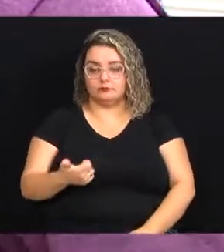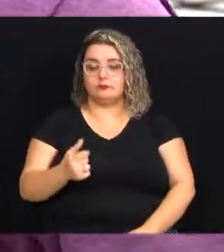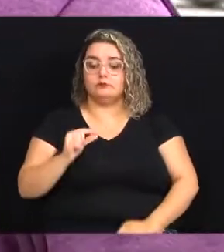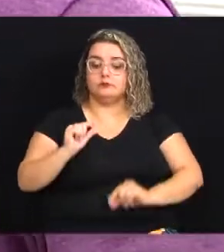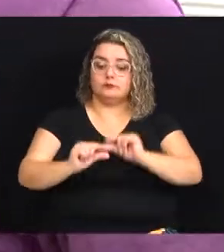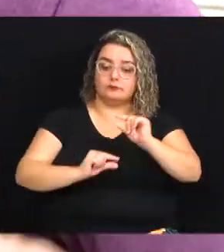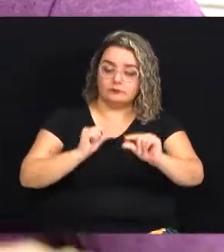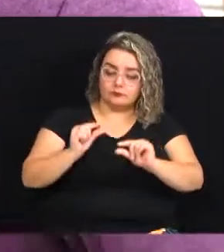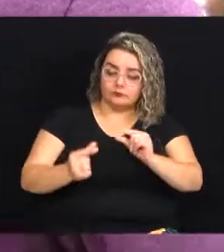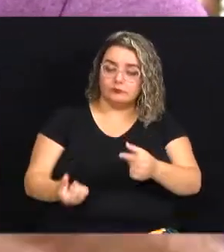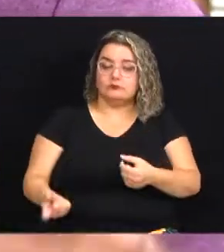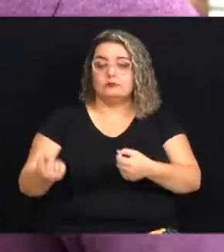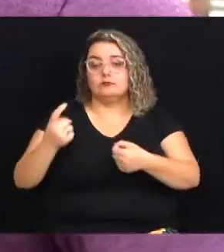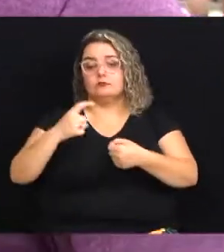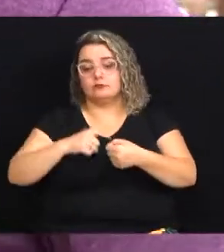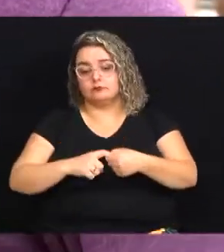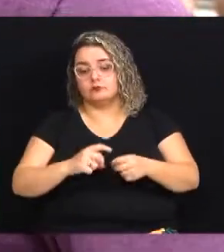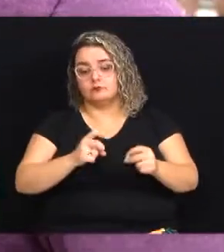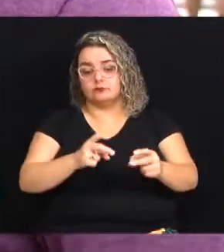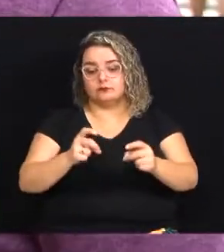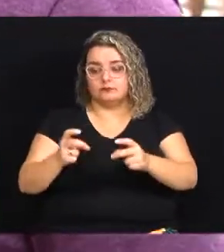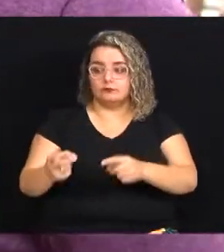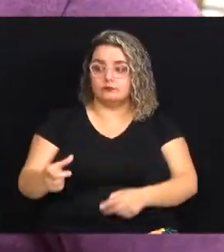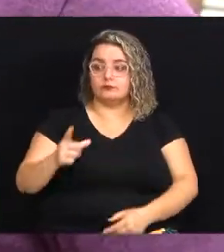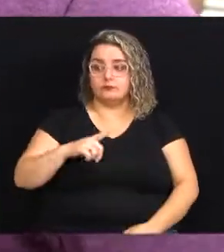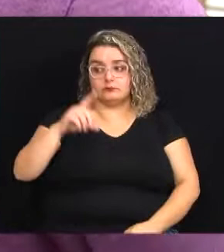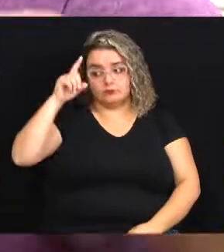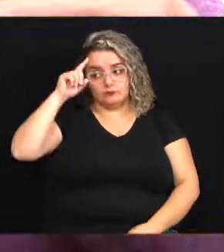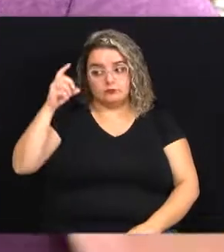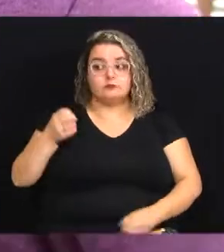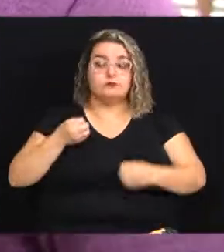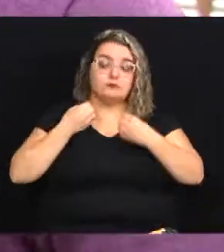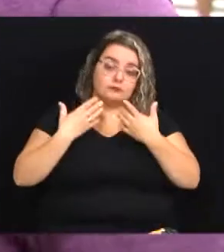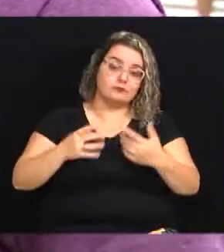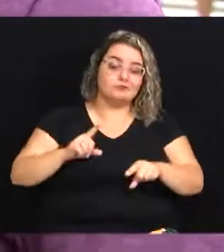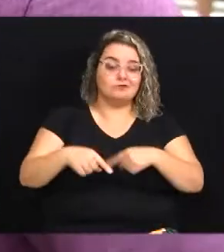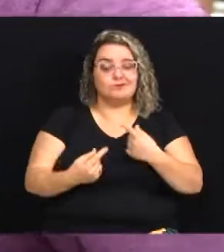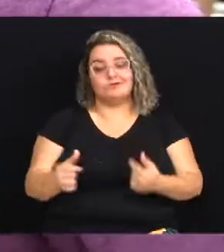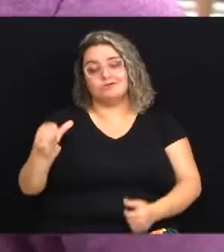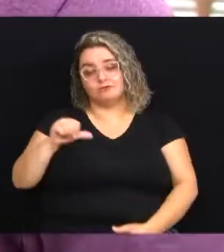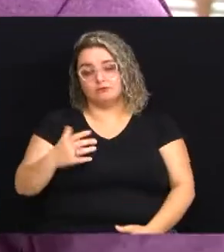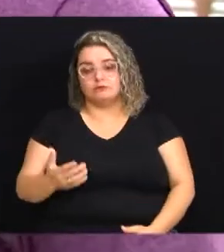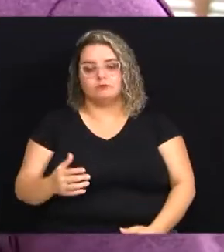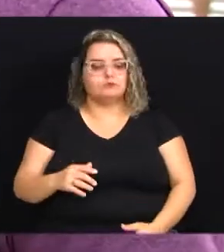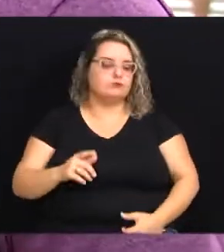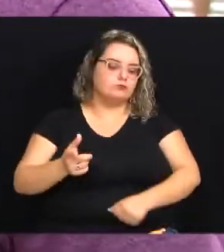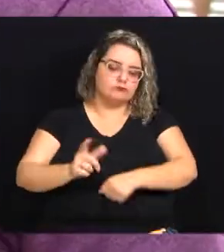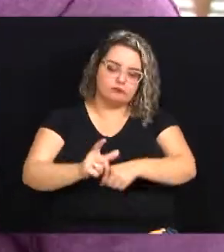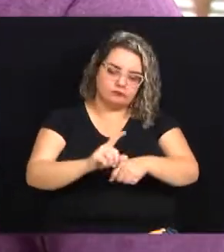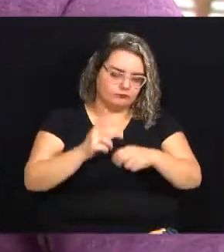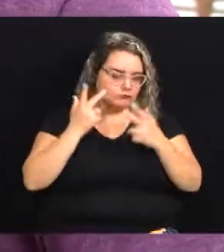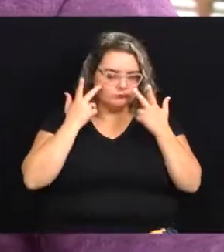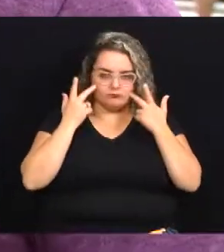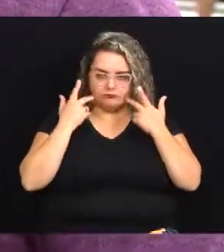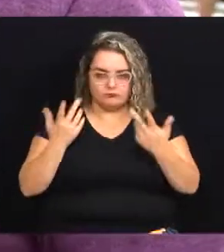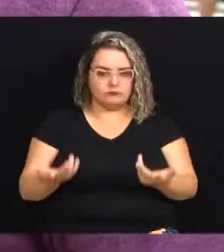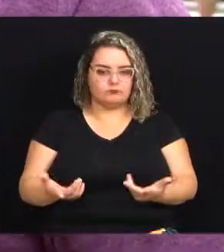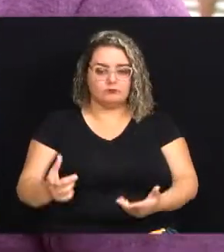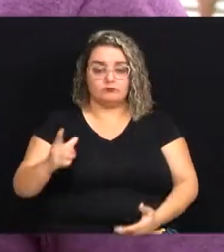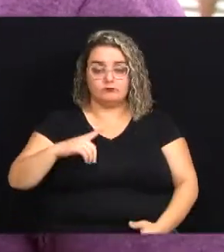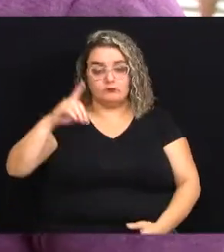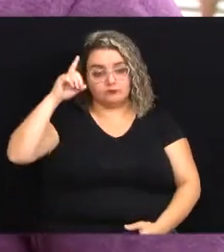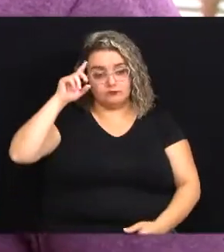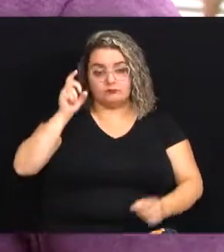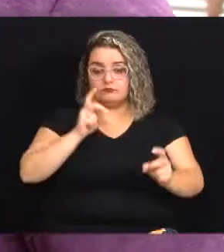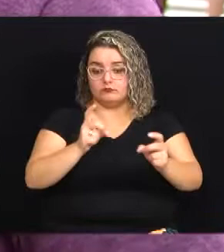e aos poucos nós estamos retornando às vendas tem dia que as vendas são boas o comércio é assim mesmo tem